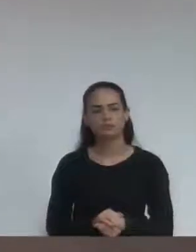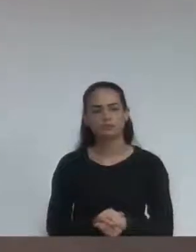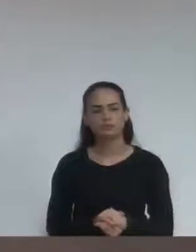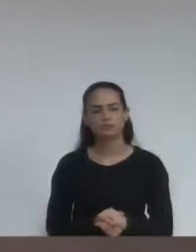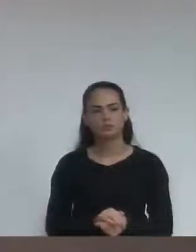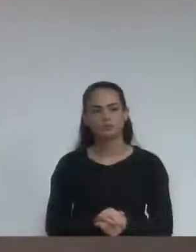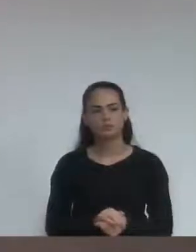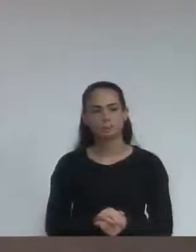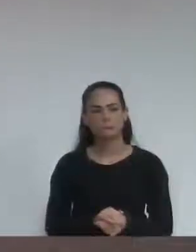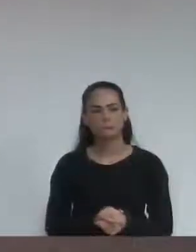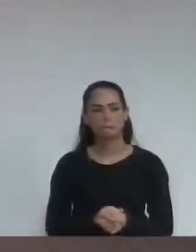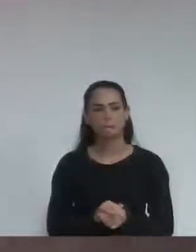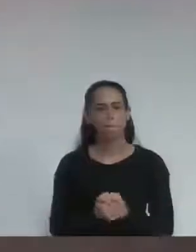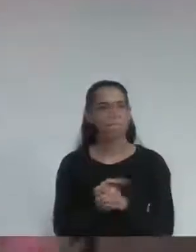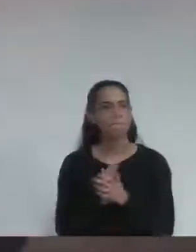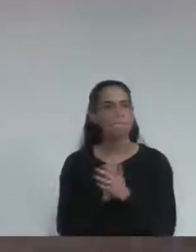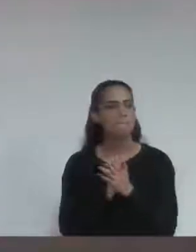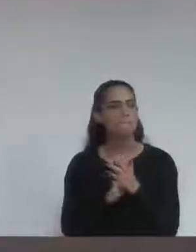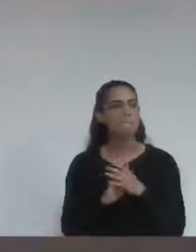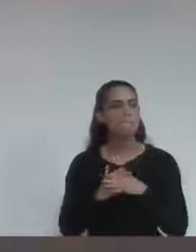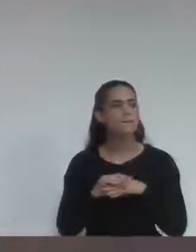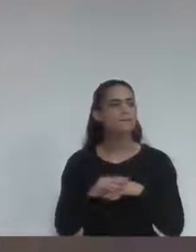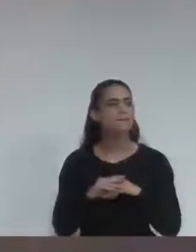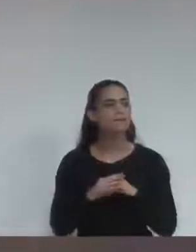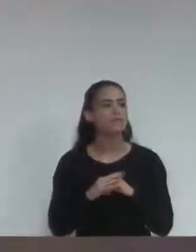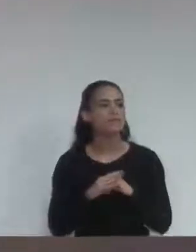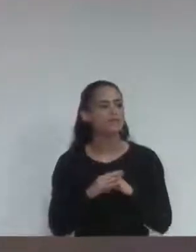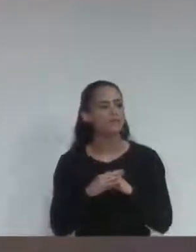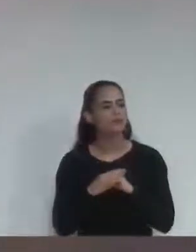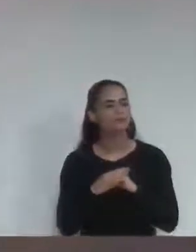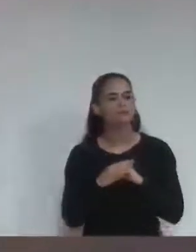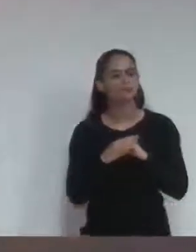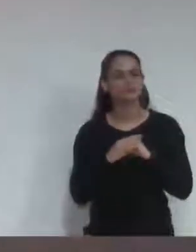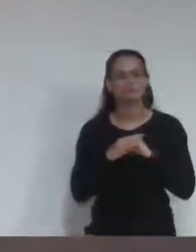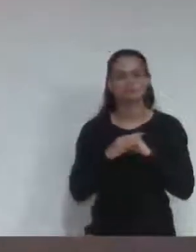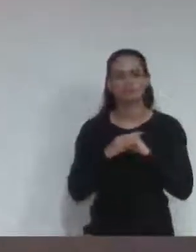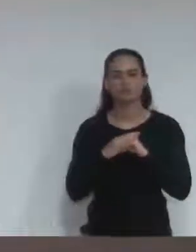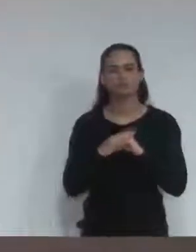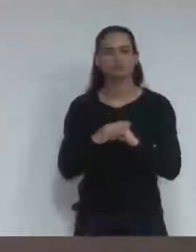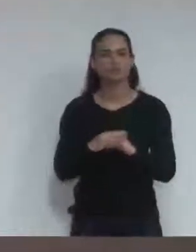E eu vou falar um pouquinho sobre o acontecido.